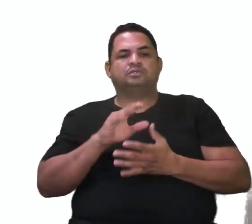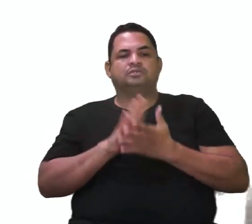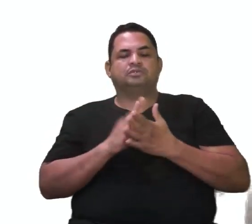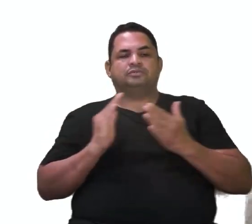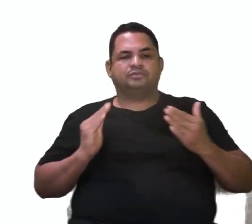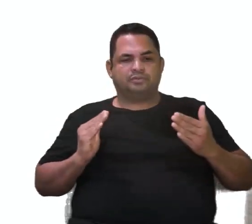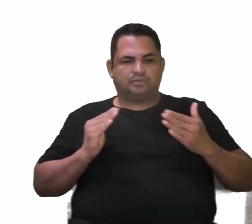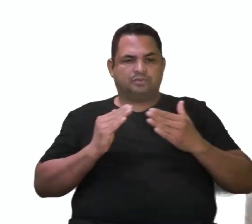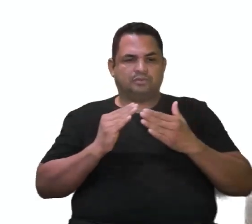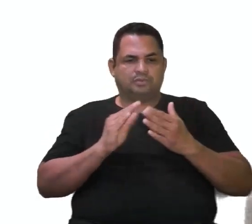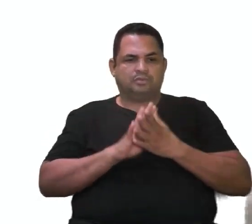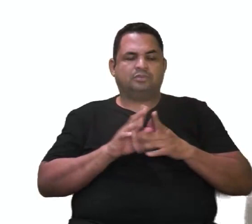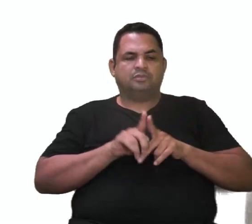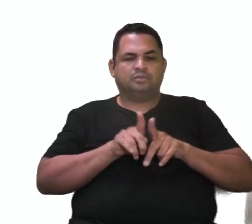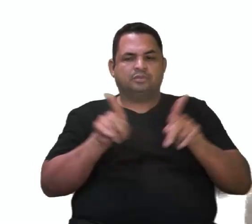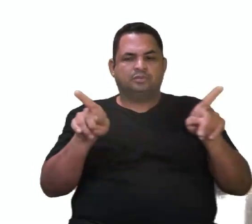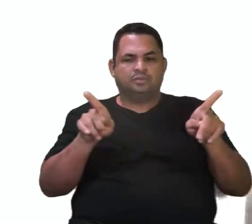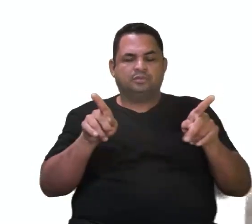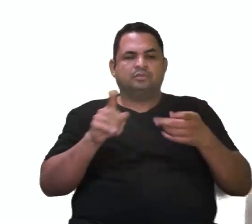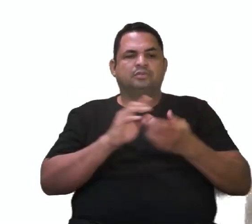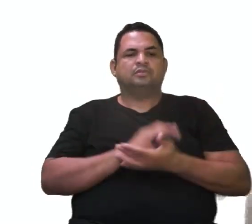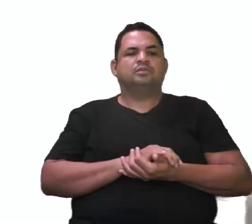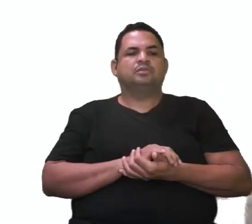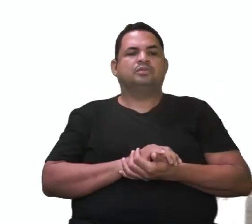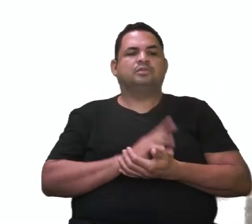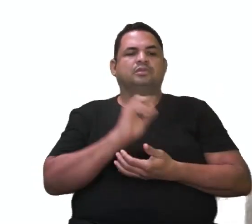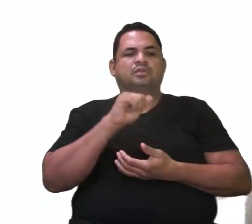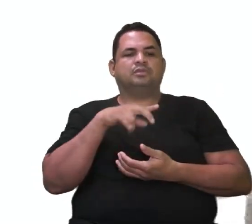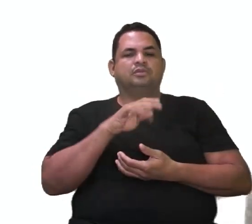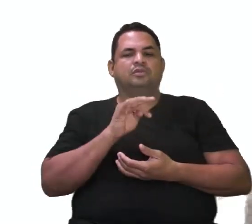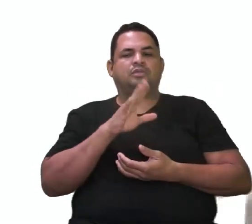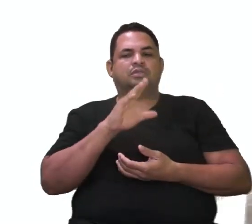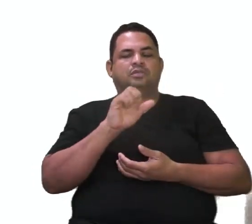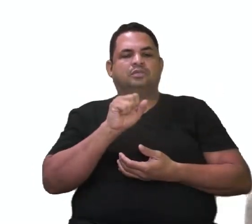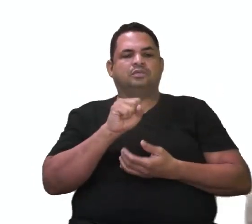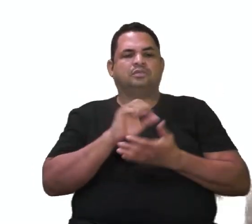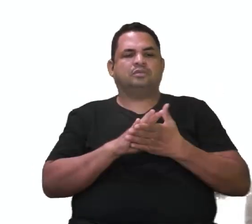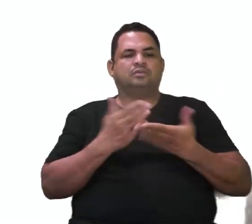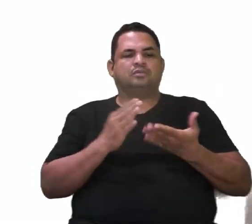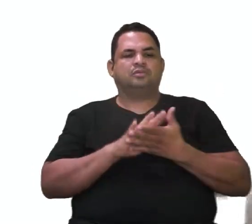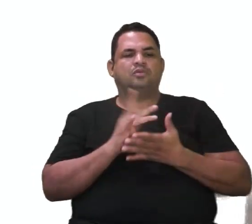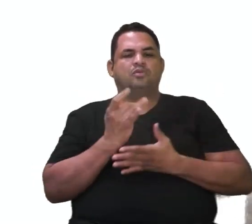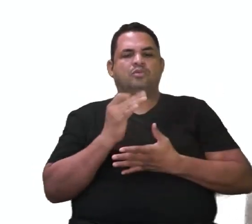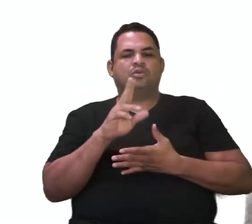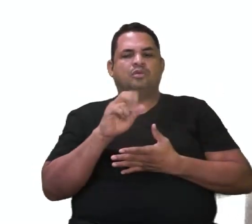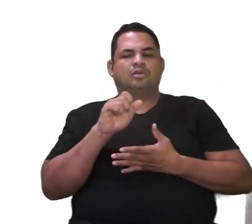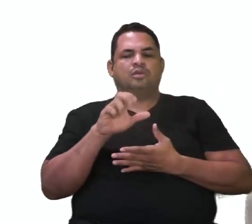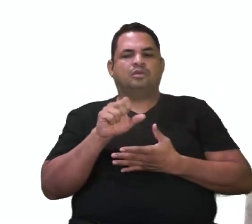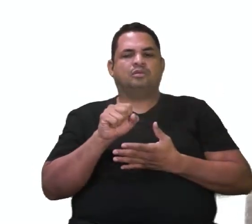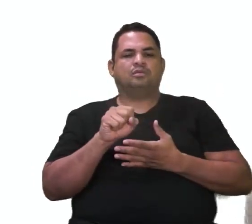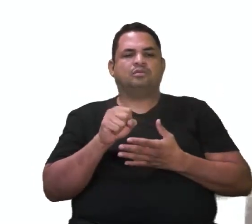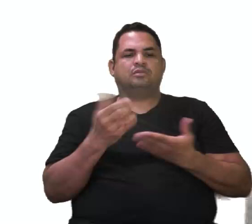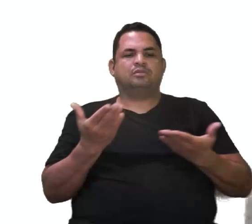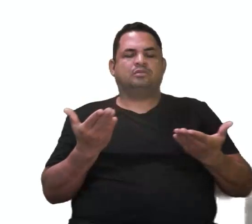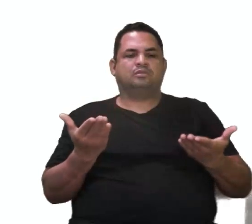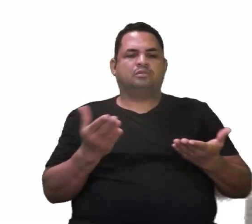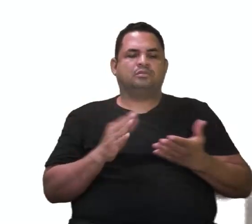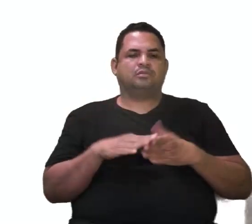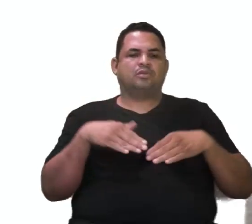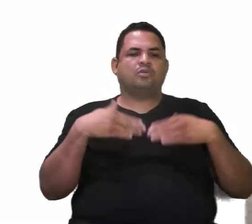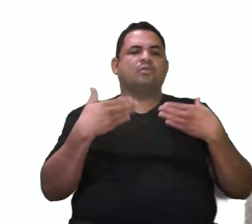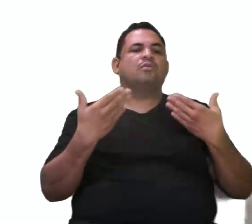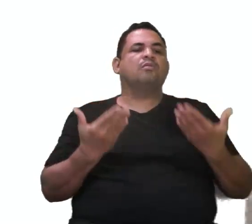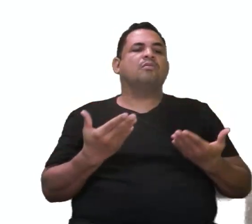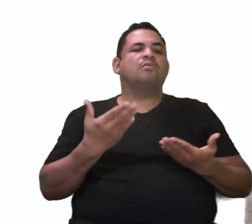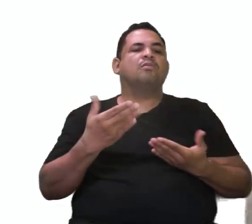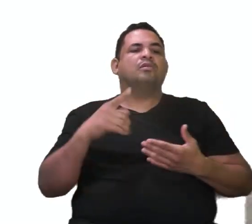convergente, divergente, aleatória ou homóloga? Ó, quando